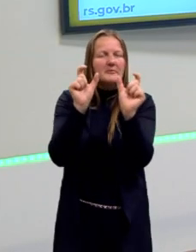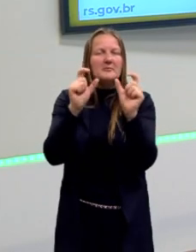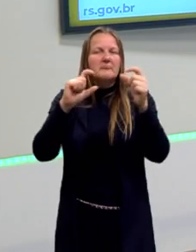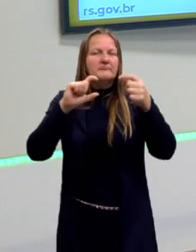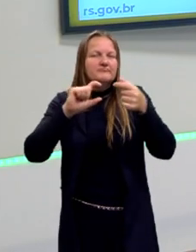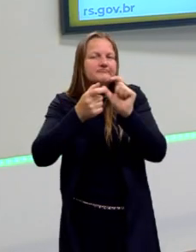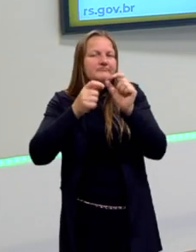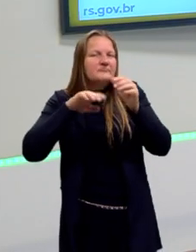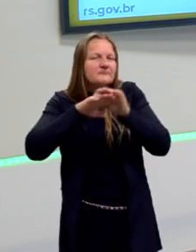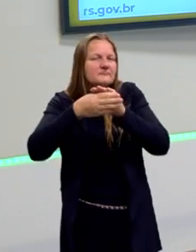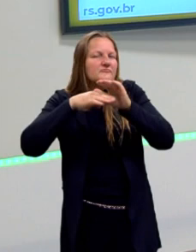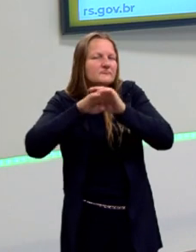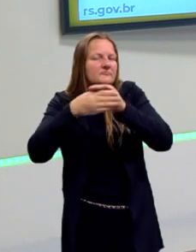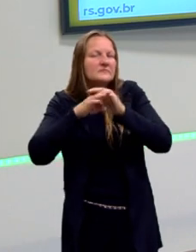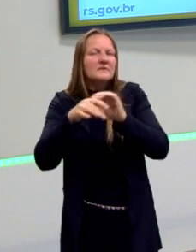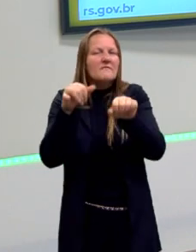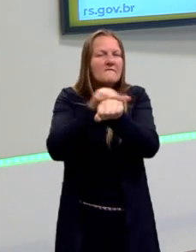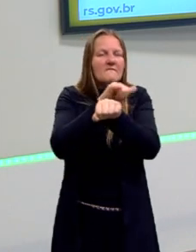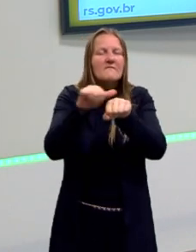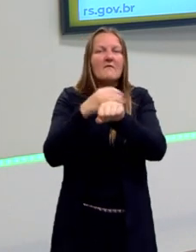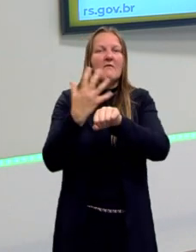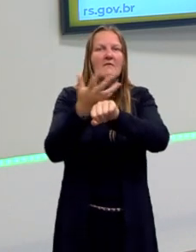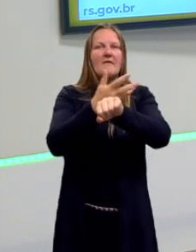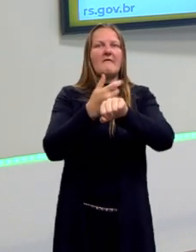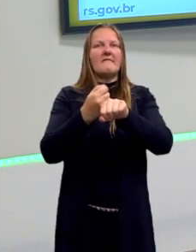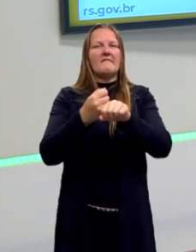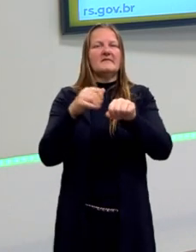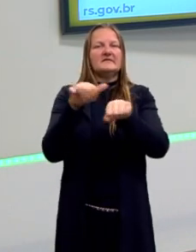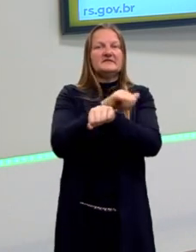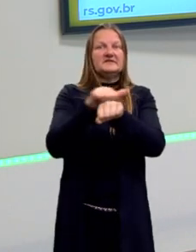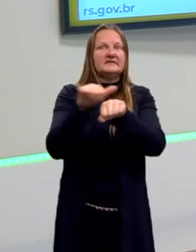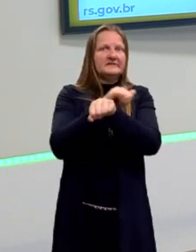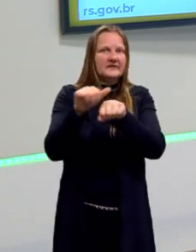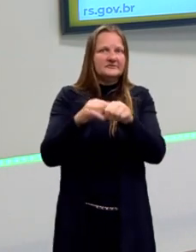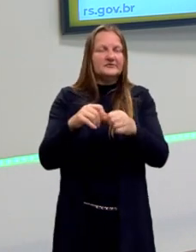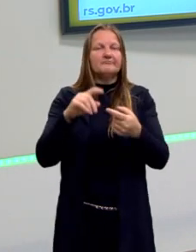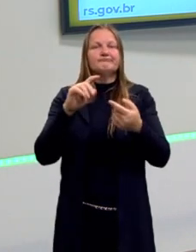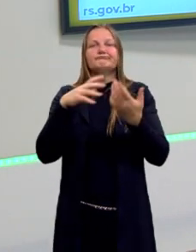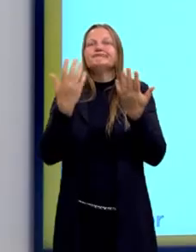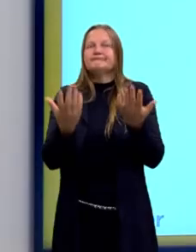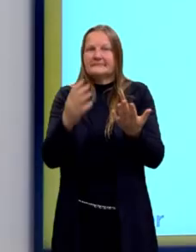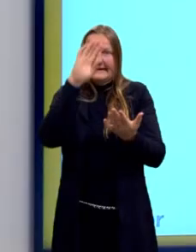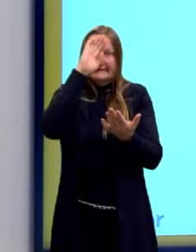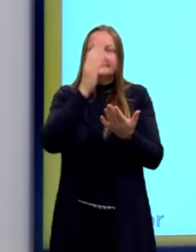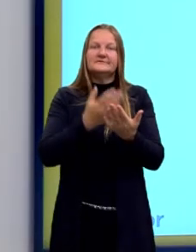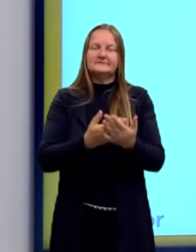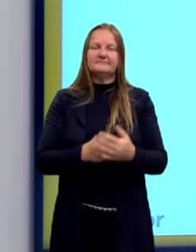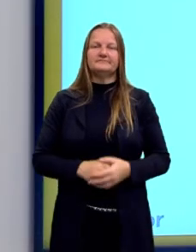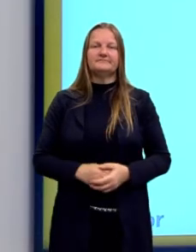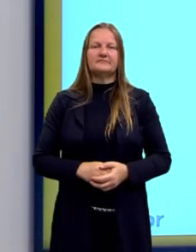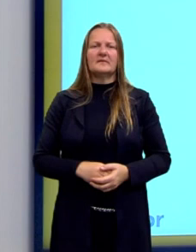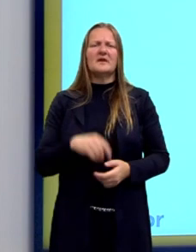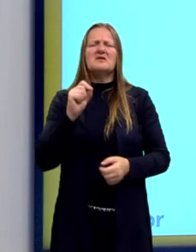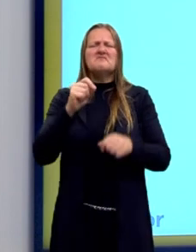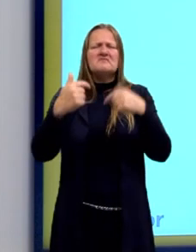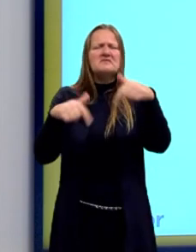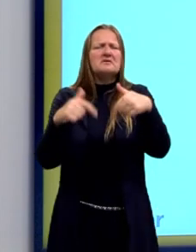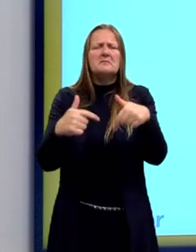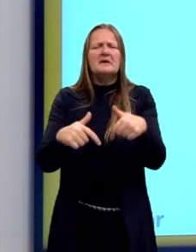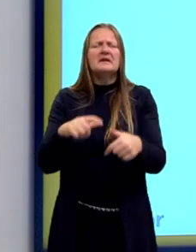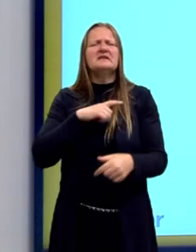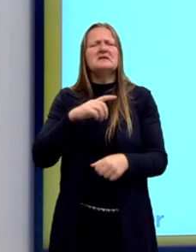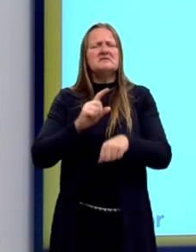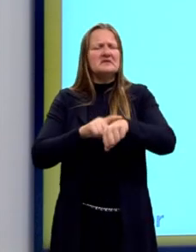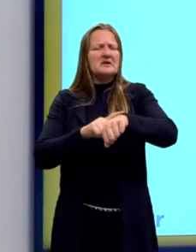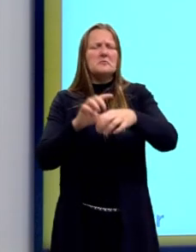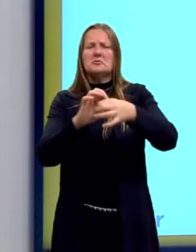num primeiro momento, nós ficamos... até entender o que está acontecendo. Quem não trabalha tem muito